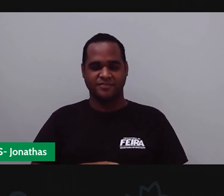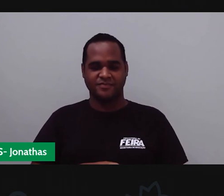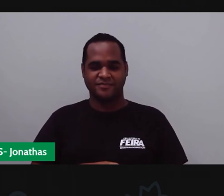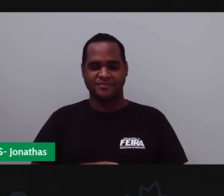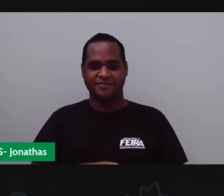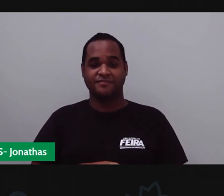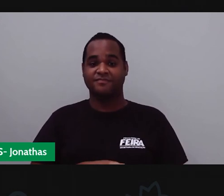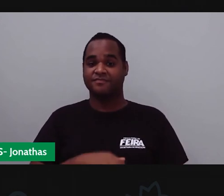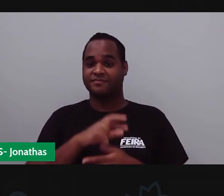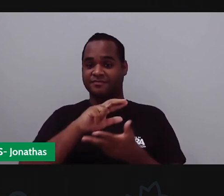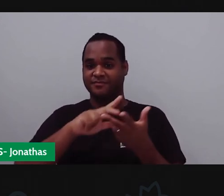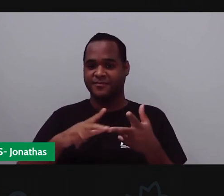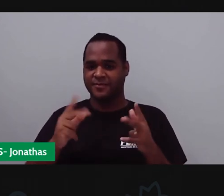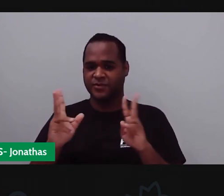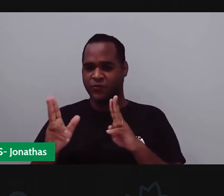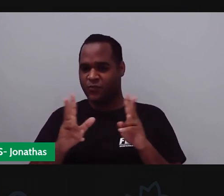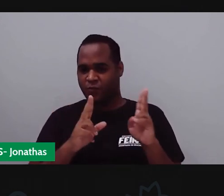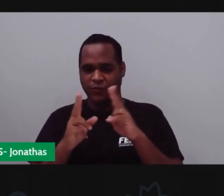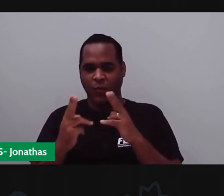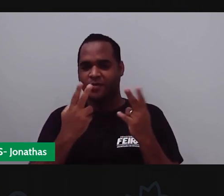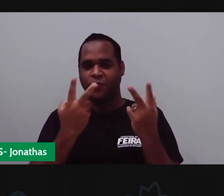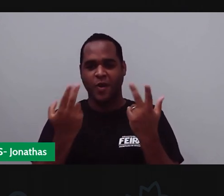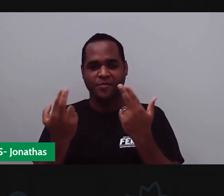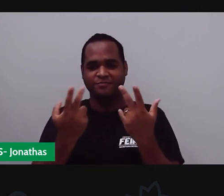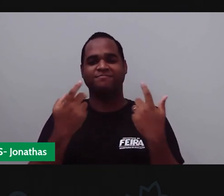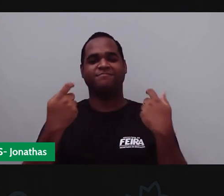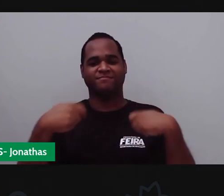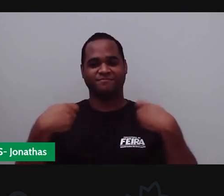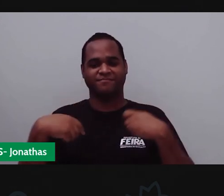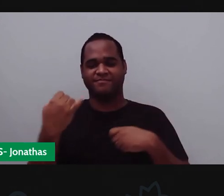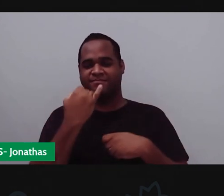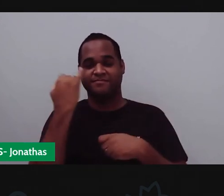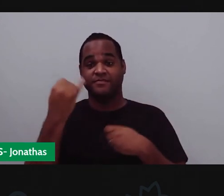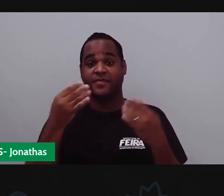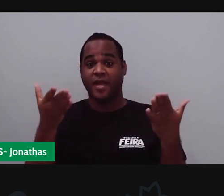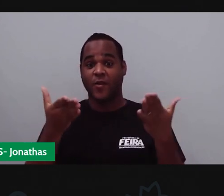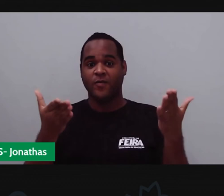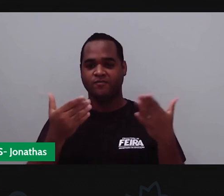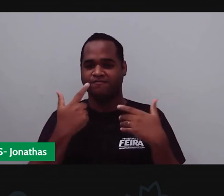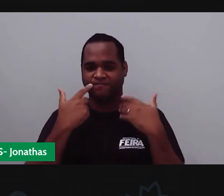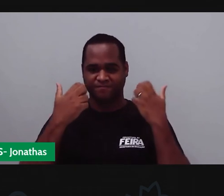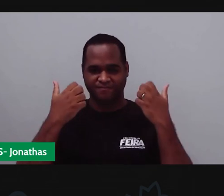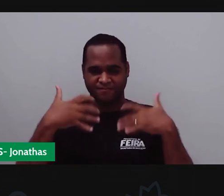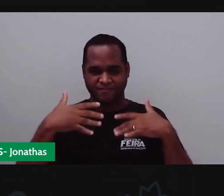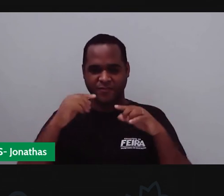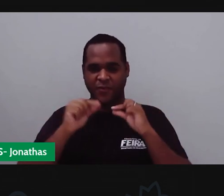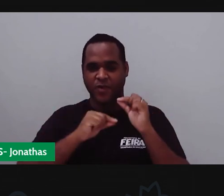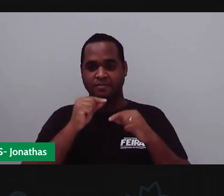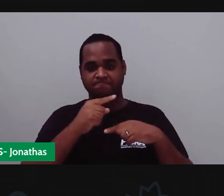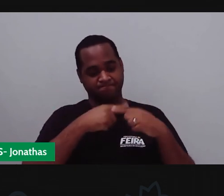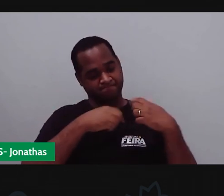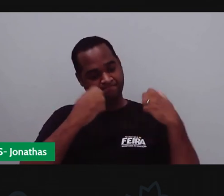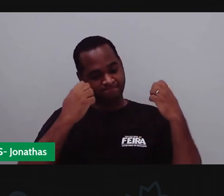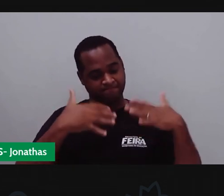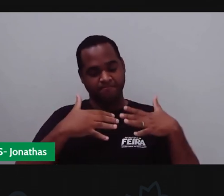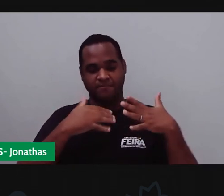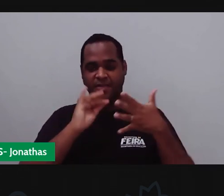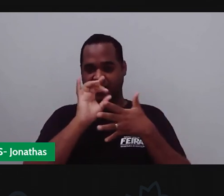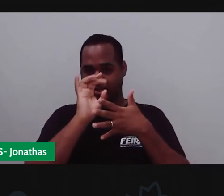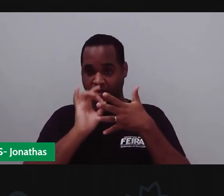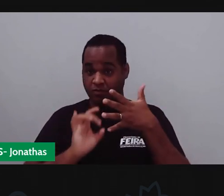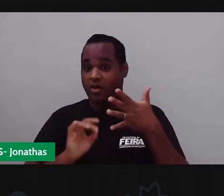Encontrando os pares semelhantes. Agora, criançada, a gente vai retomar aqui alguns pontos